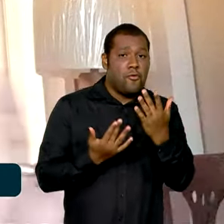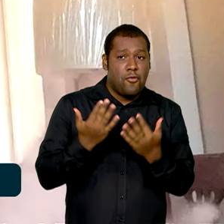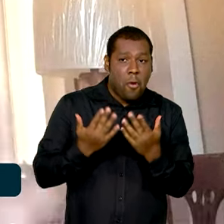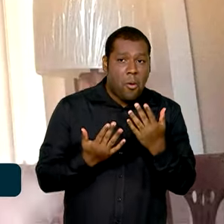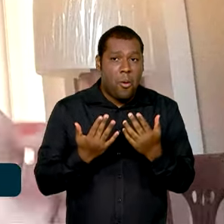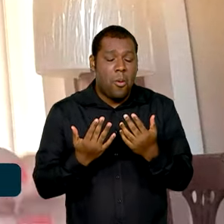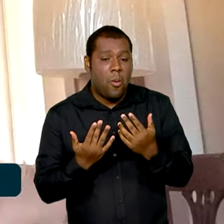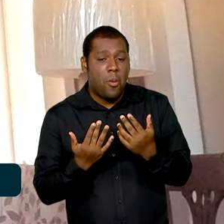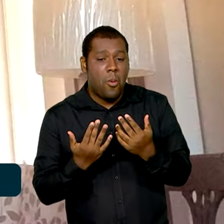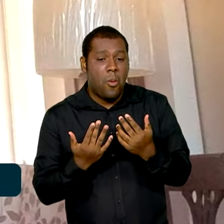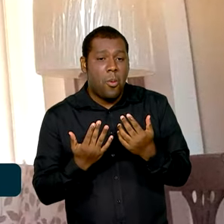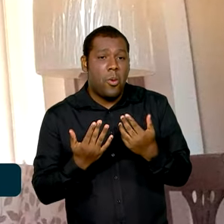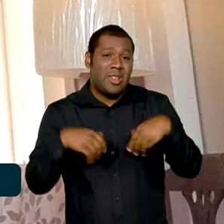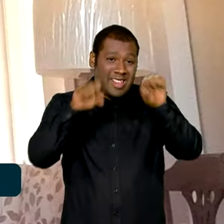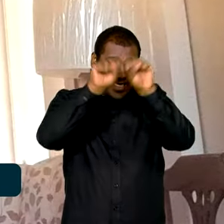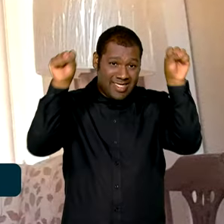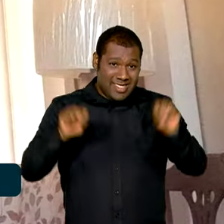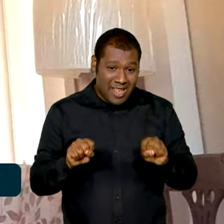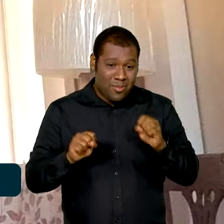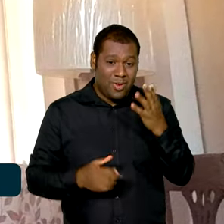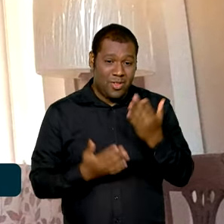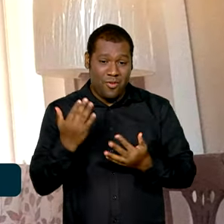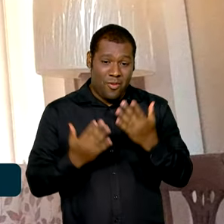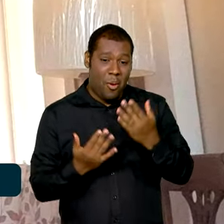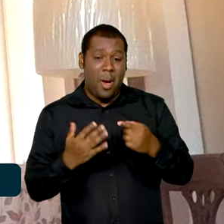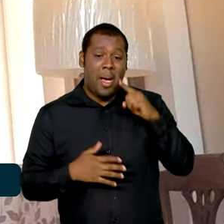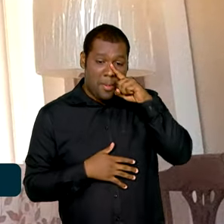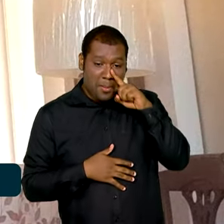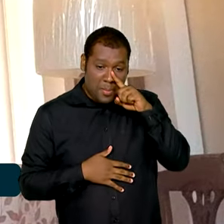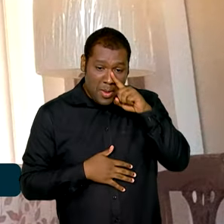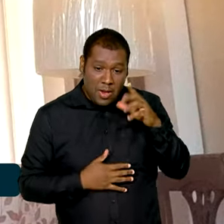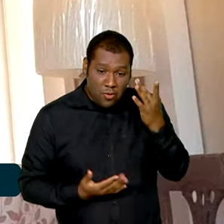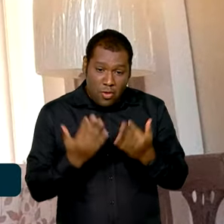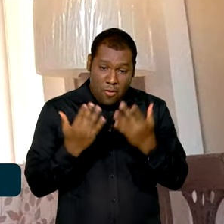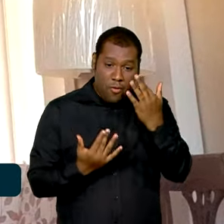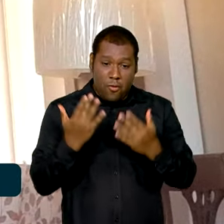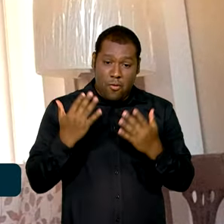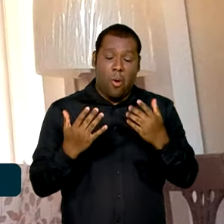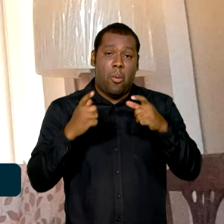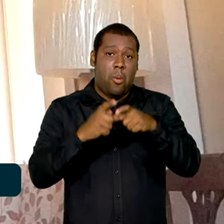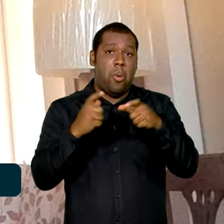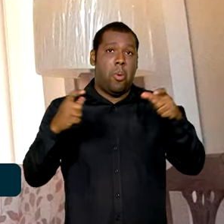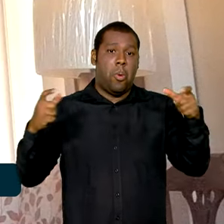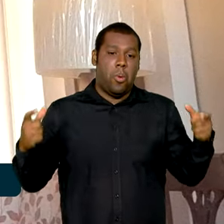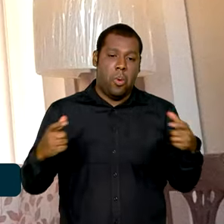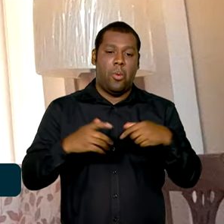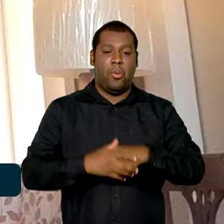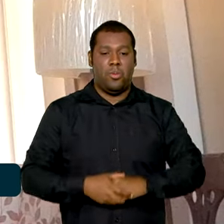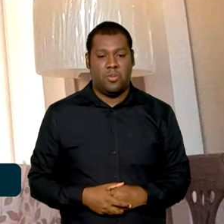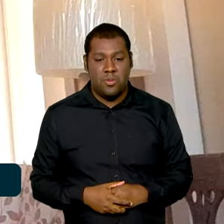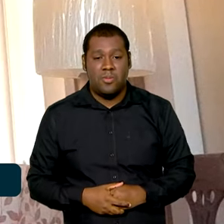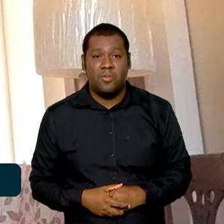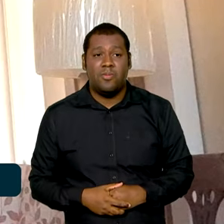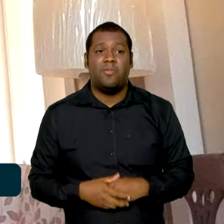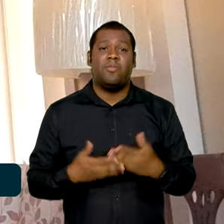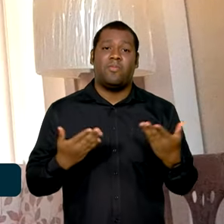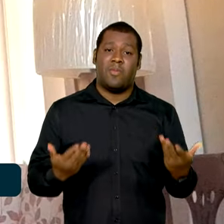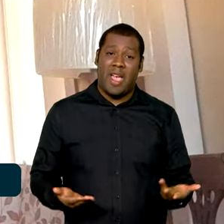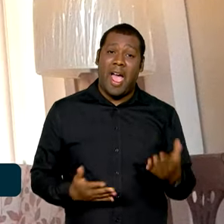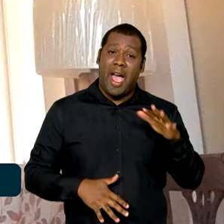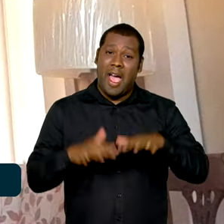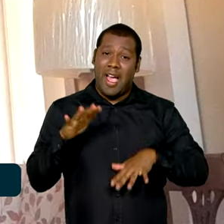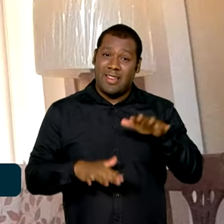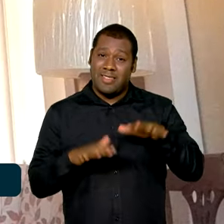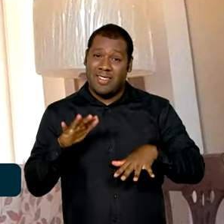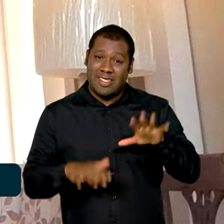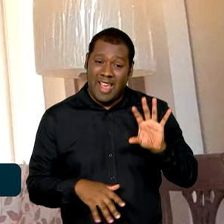lado para o outro do sistema, que aumenta risco de incêndio. Então, embora não seja muito comum, quando acontece ele